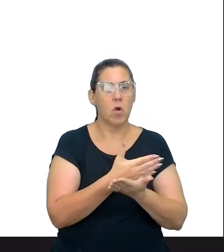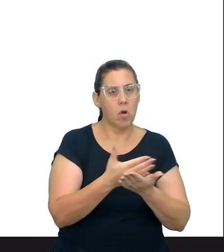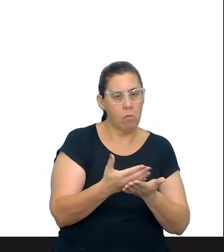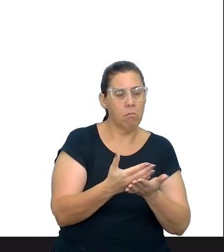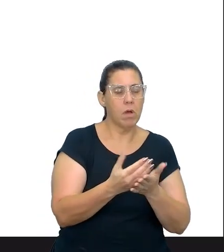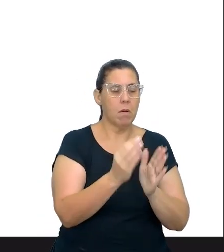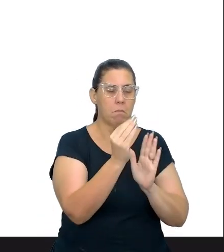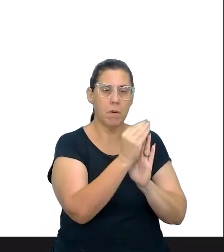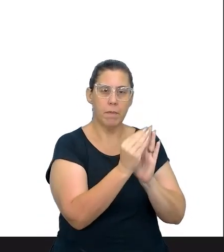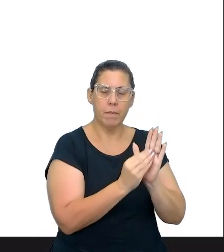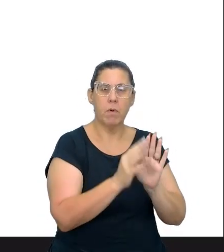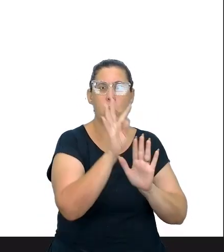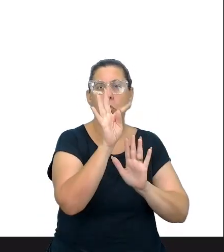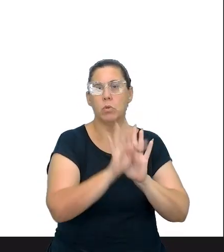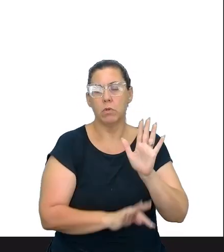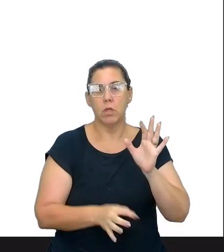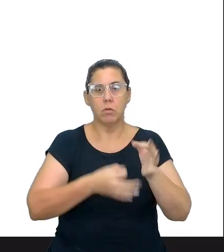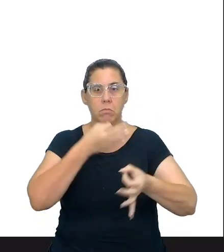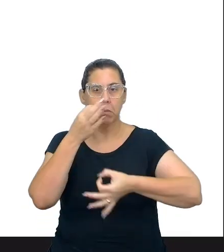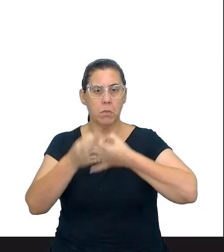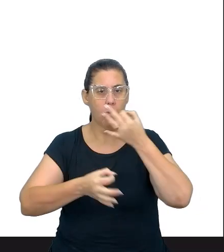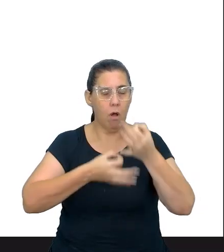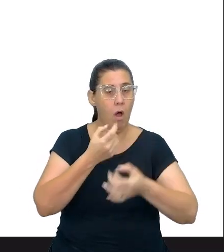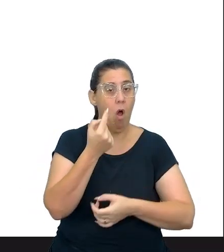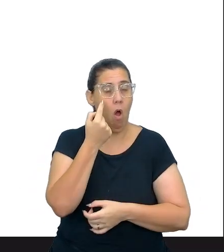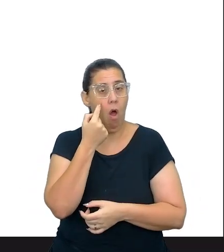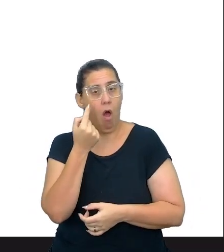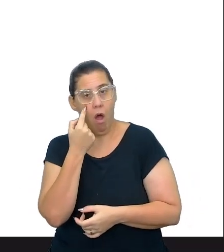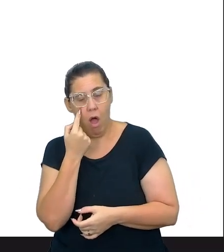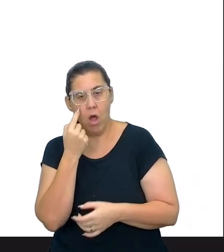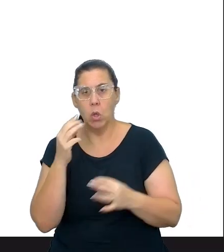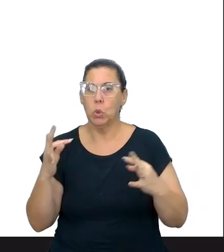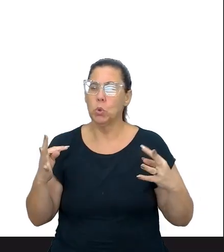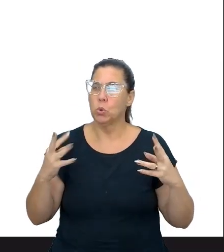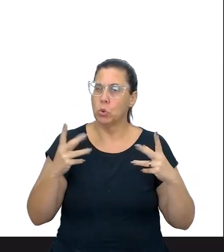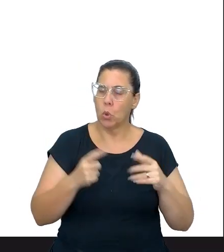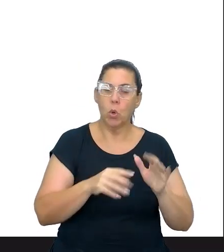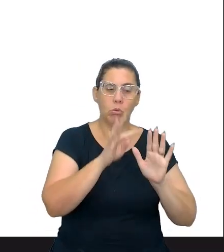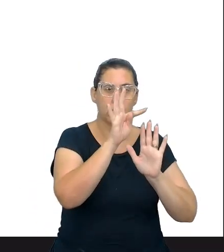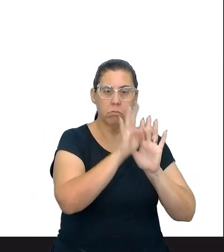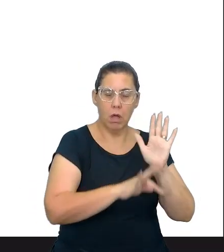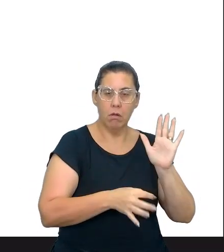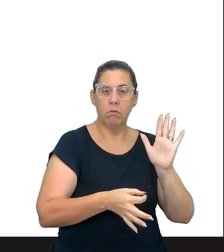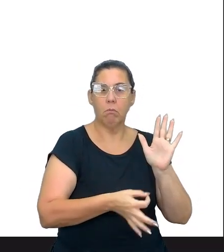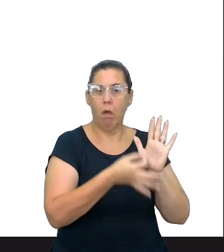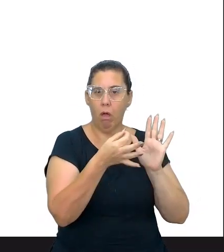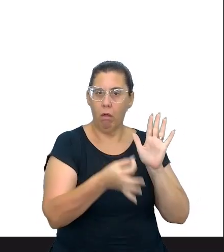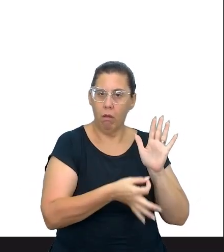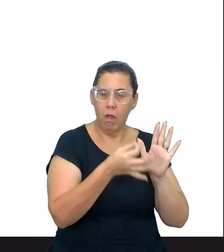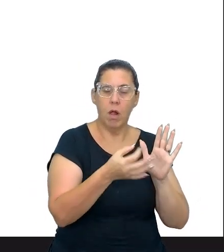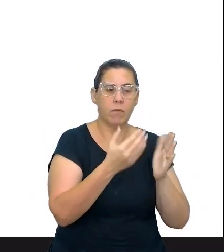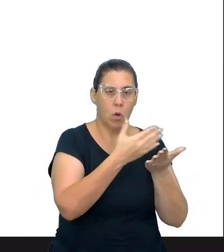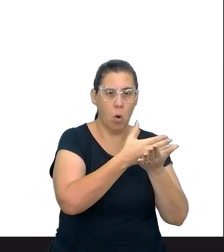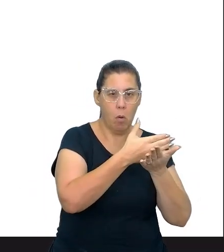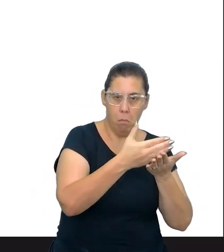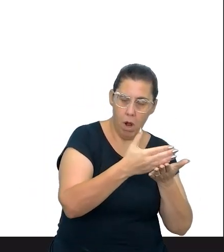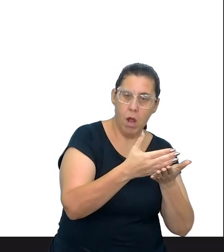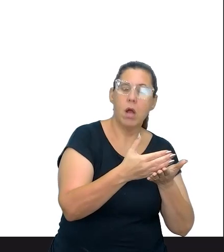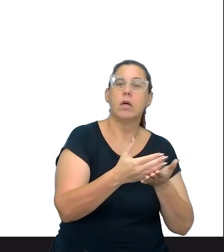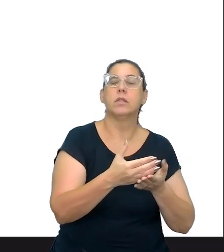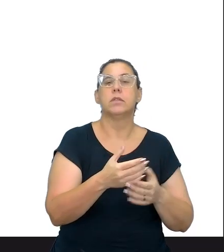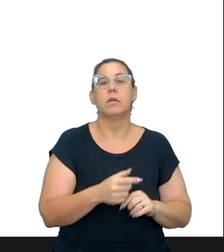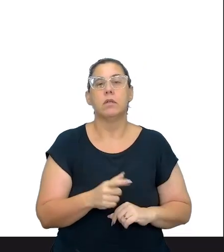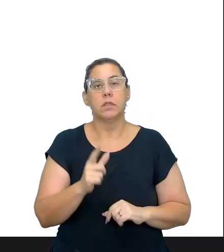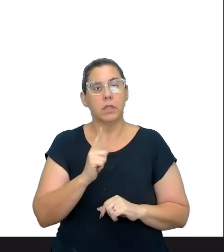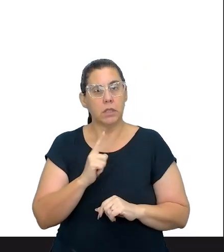composição do texto dissertativo argumentativo. Olha, todo texto dissertativo argumentativo, ele tem que ter introdução, ele tem que